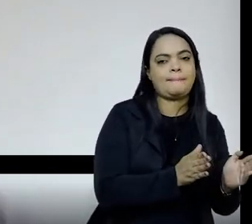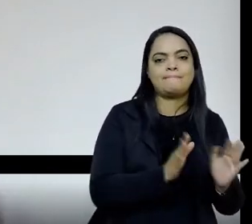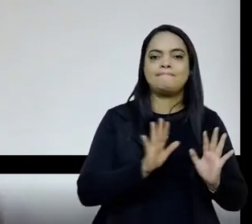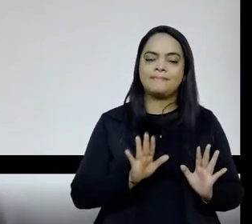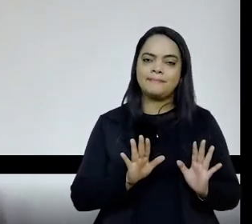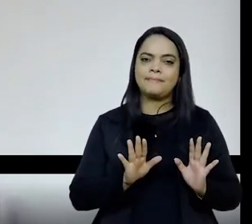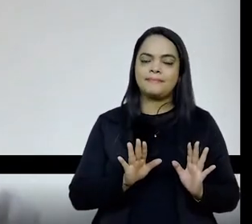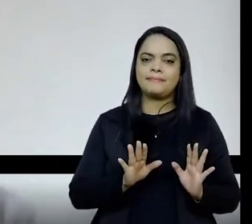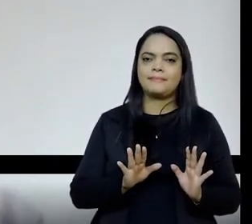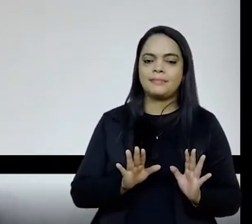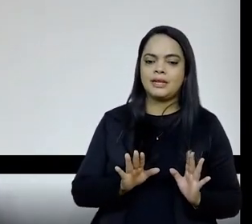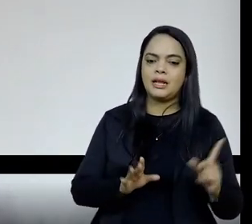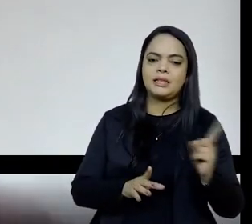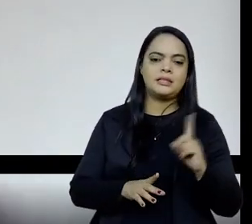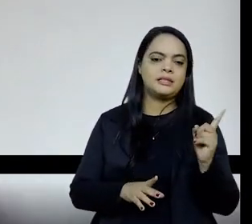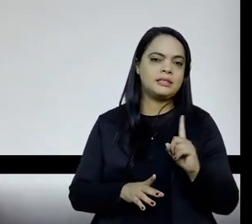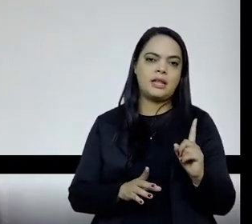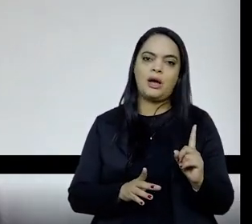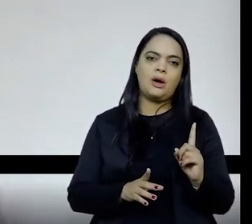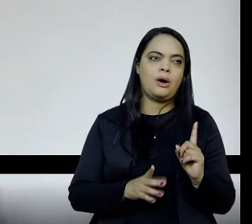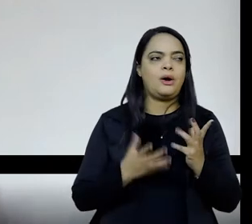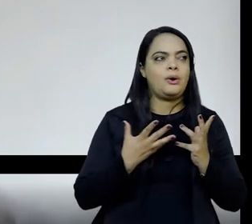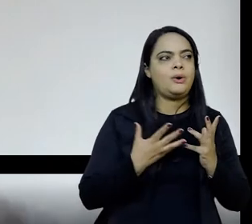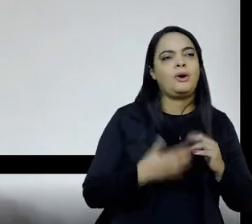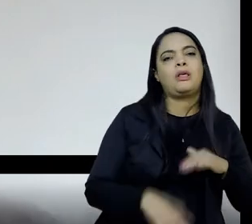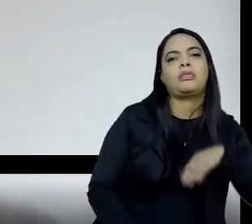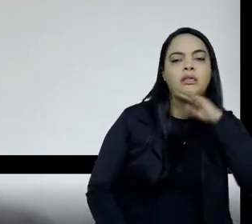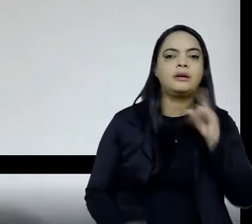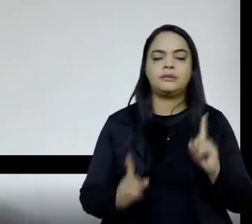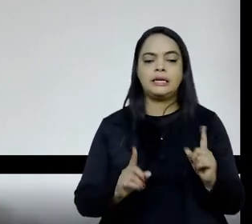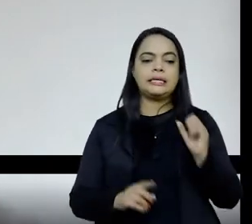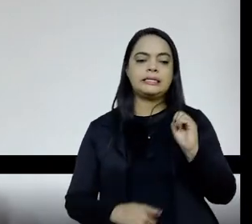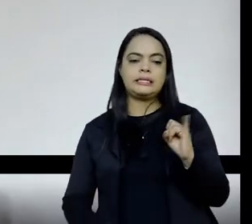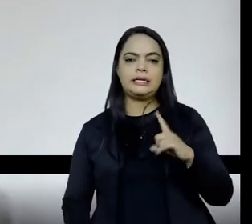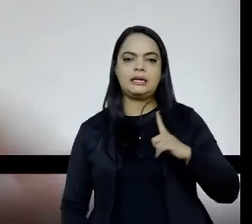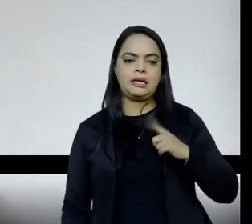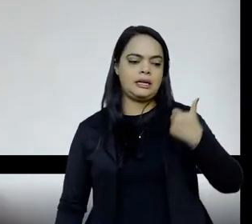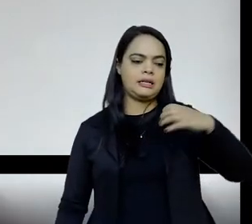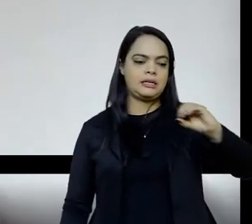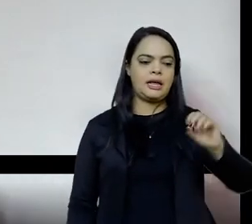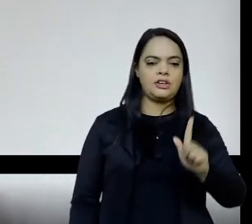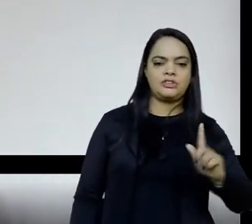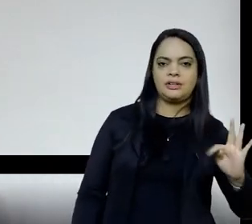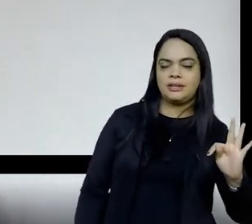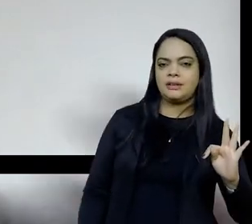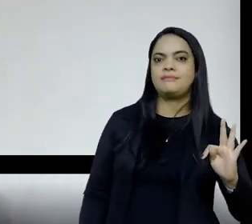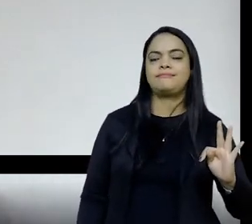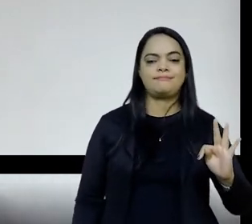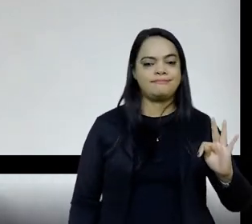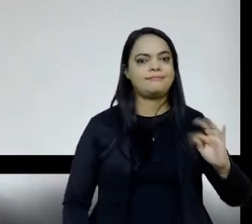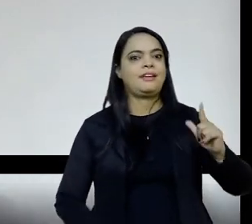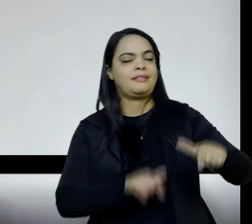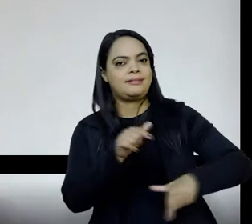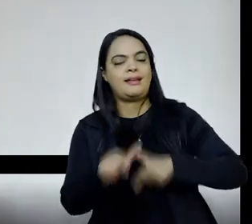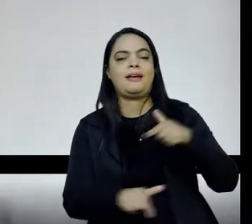massifica, concorda? Quer dizer, então, se a gente tiver 10 GTs só, a gente vai trabalhar, sei lá,